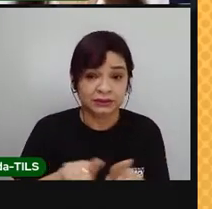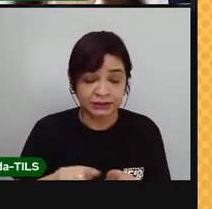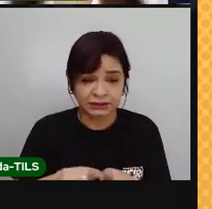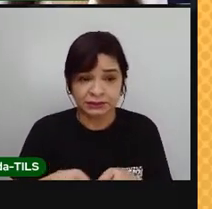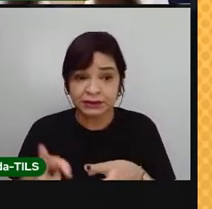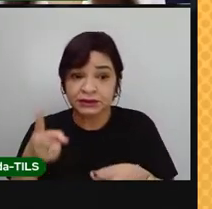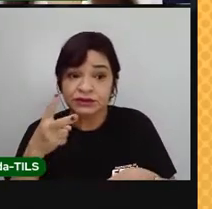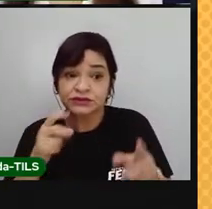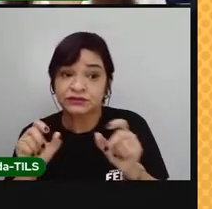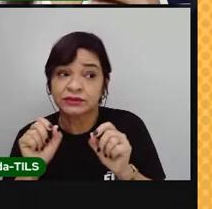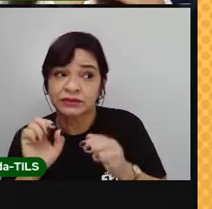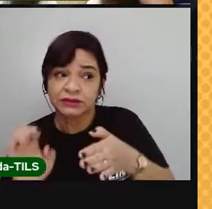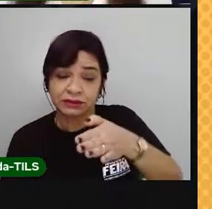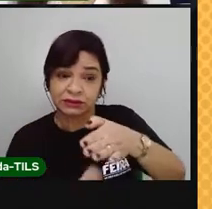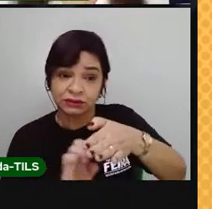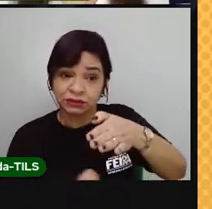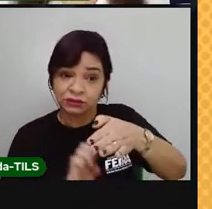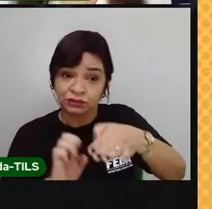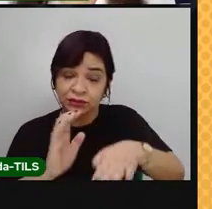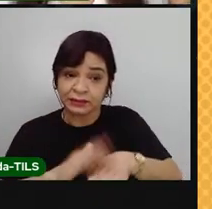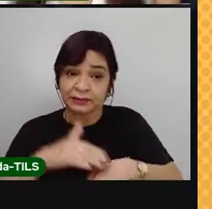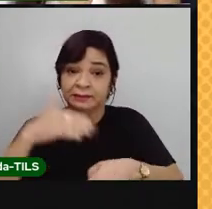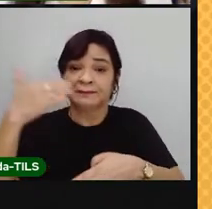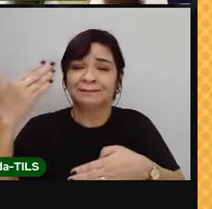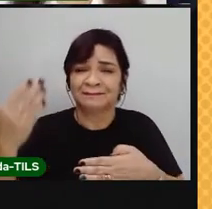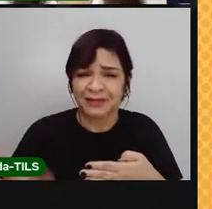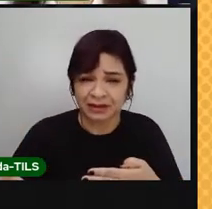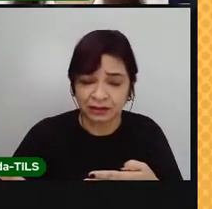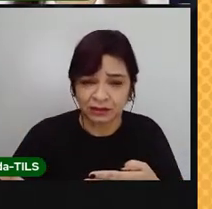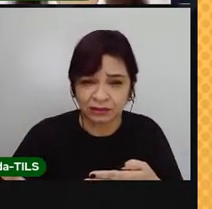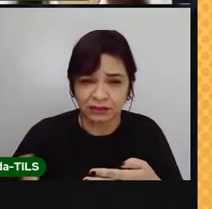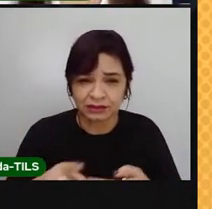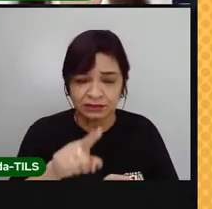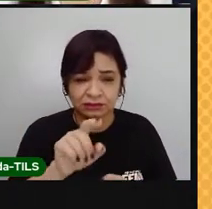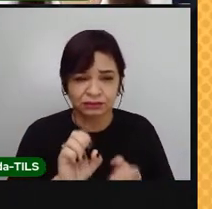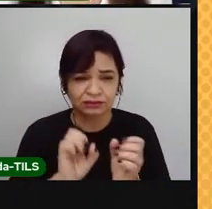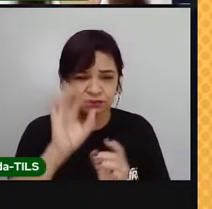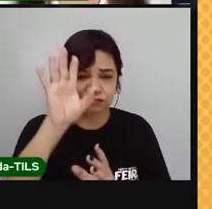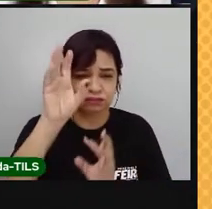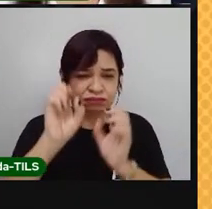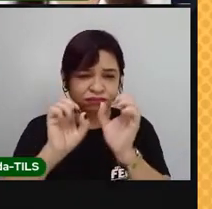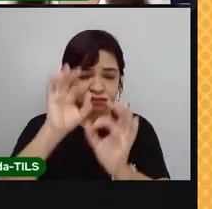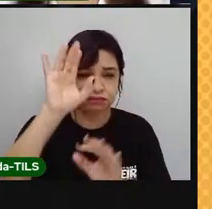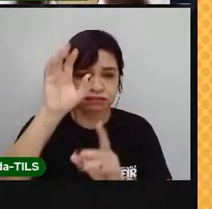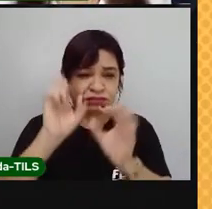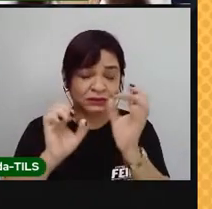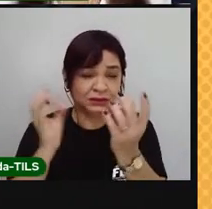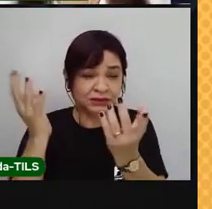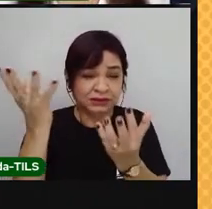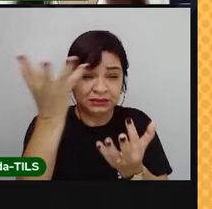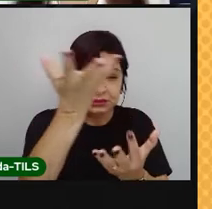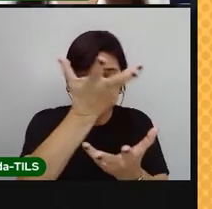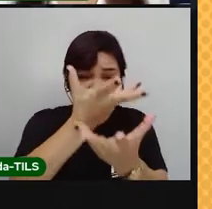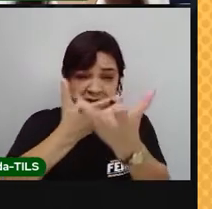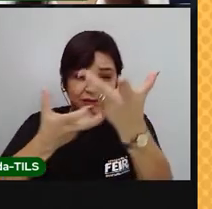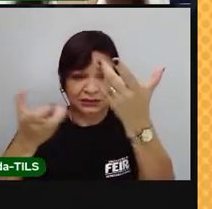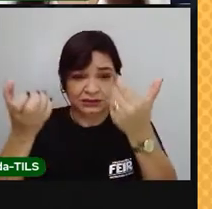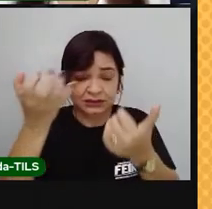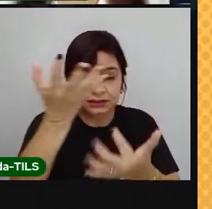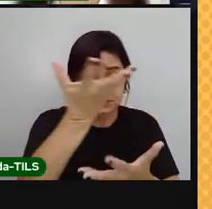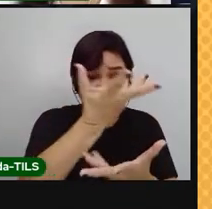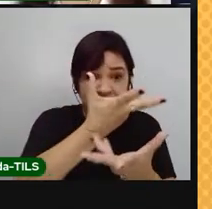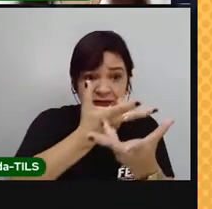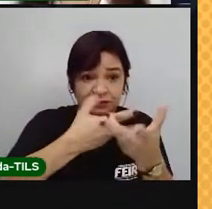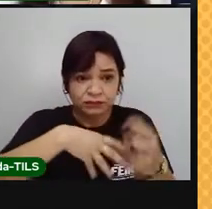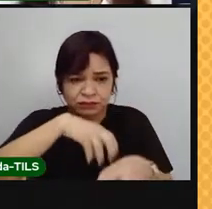indústrias, quanto mais indústria, maior a poluição, porque elas emitem lá esses gases também na atmosfera, né? Atrás dessa